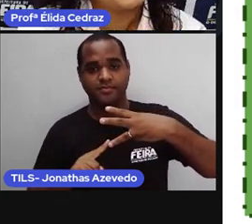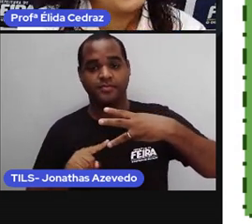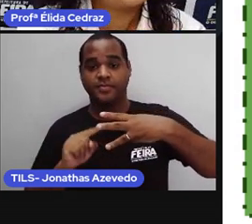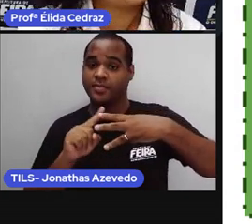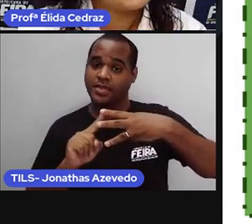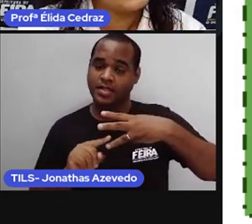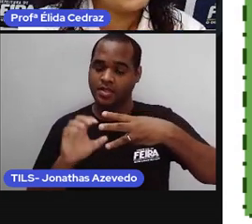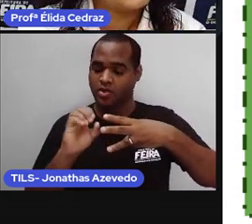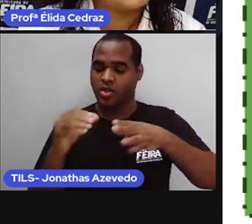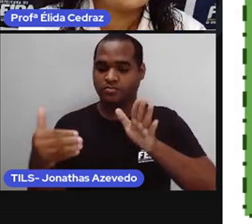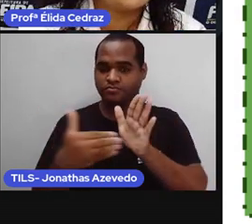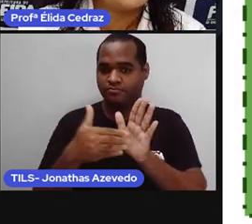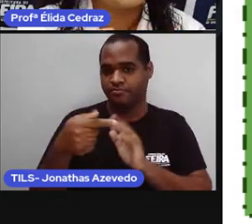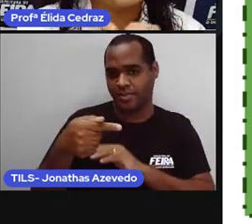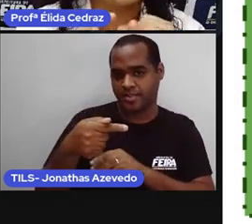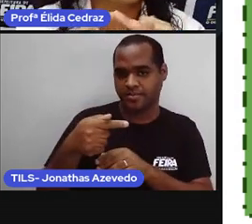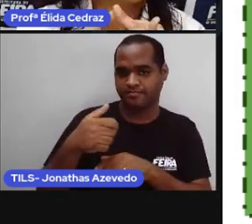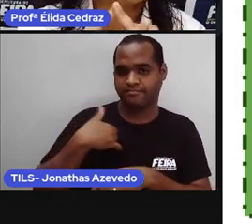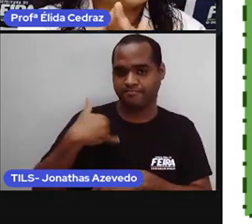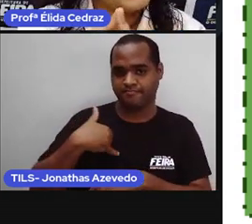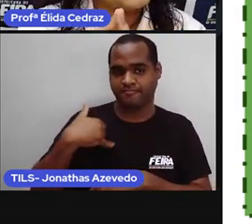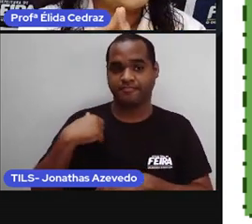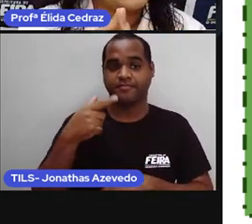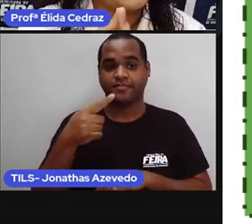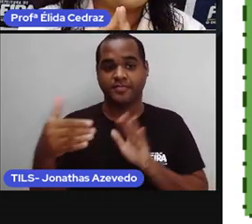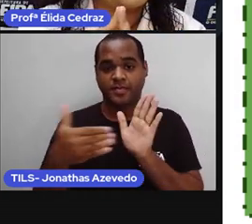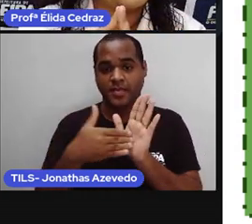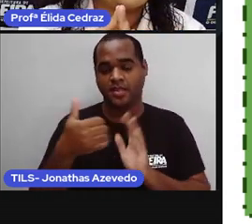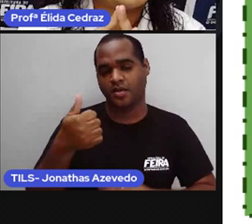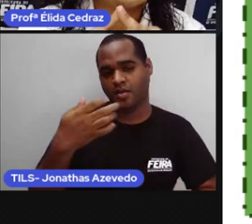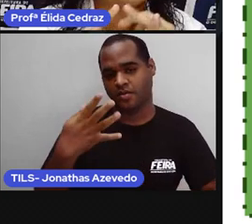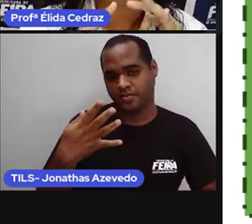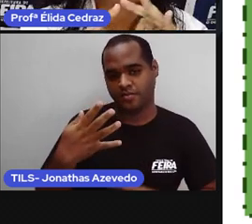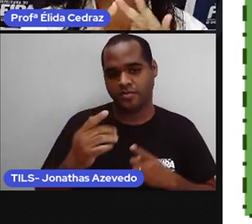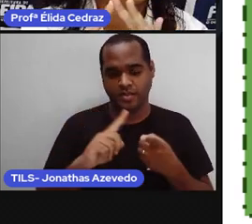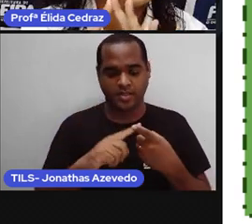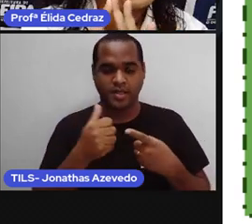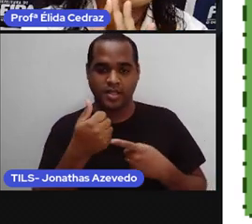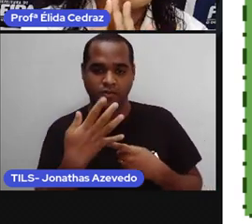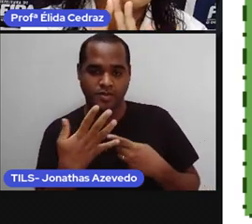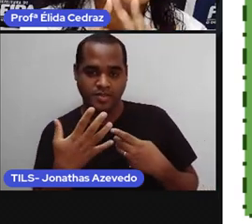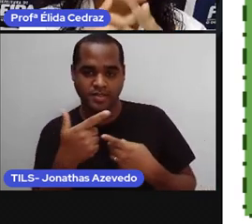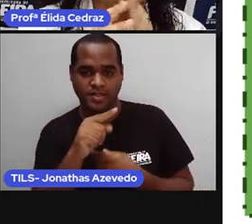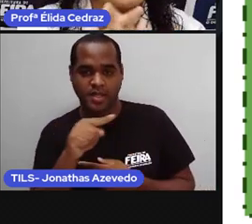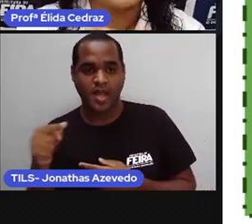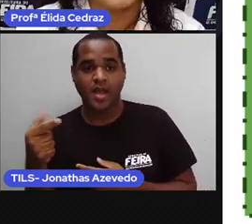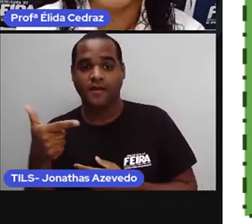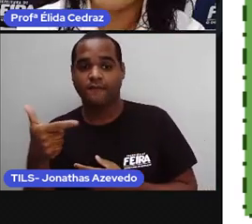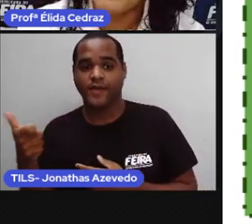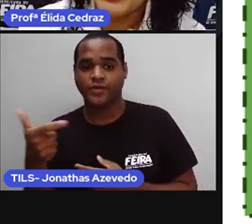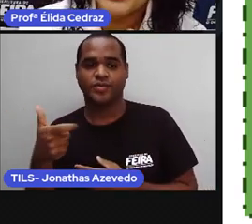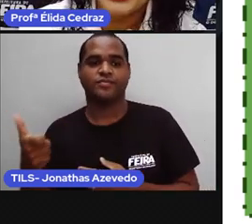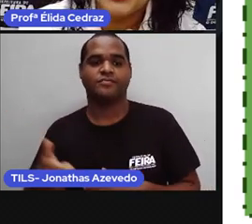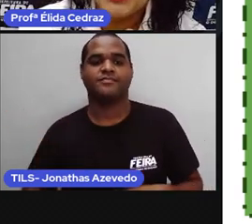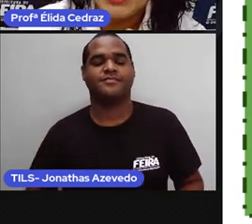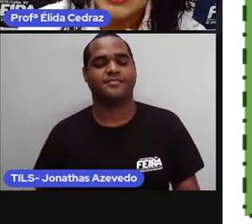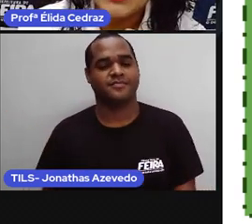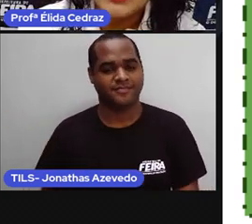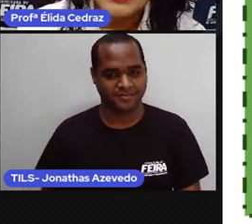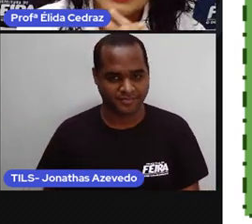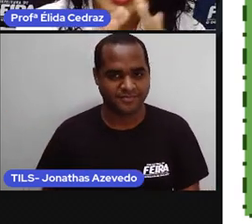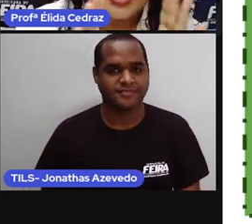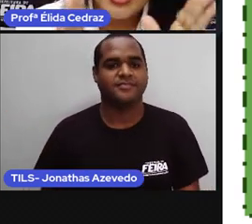De 0 a 7 anos, de 7 a 14 e de 14 a 21